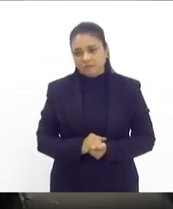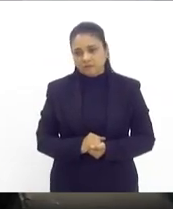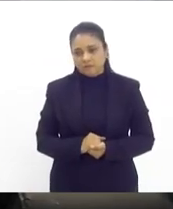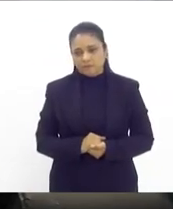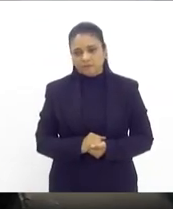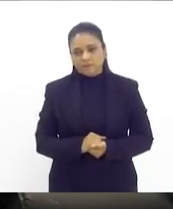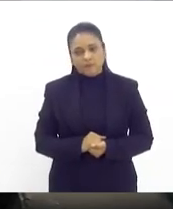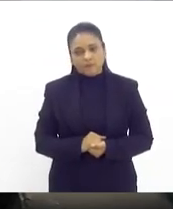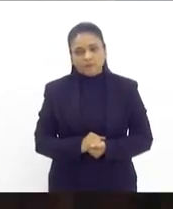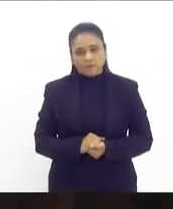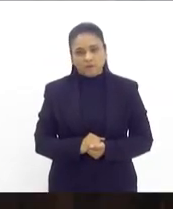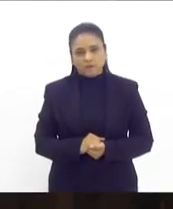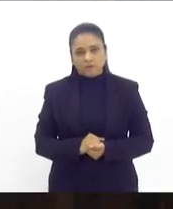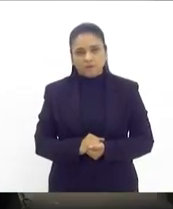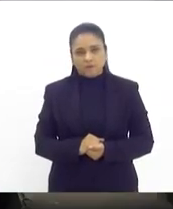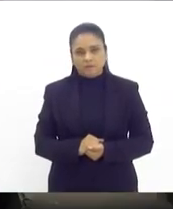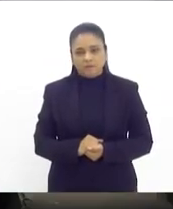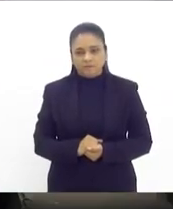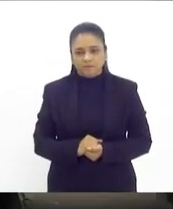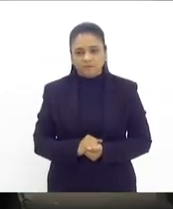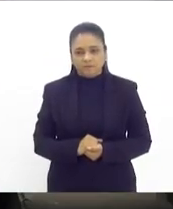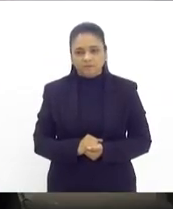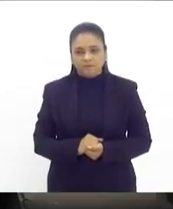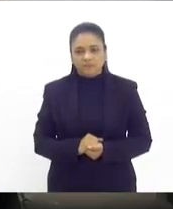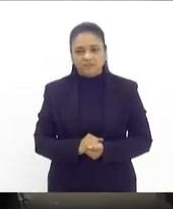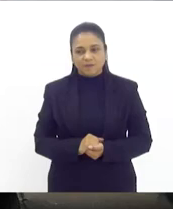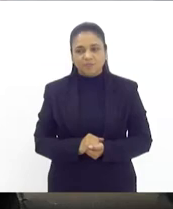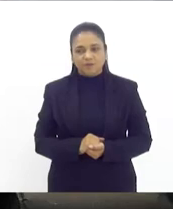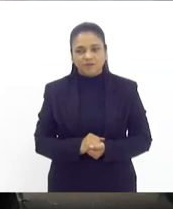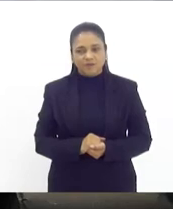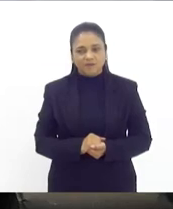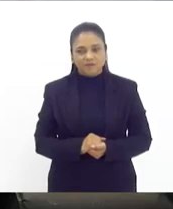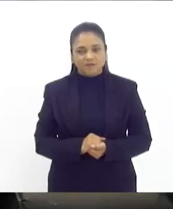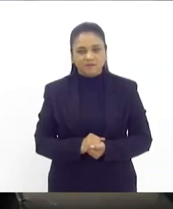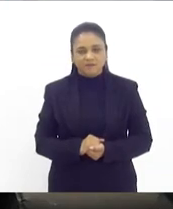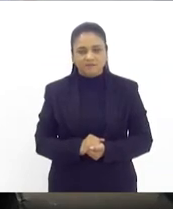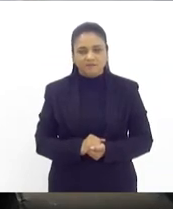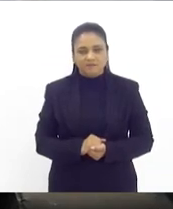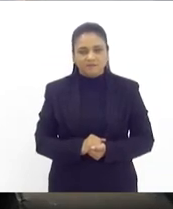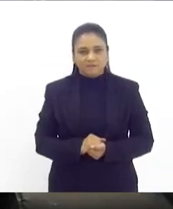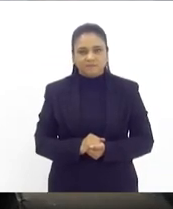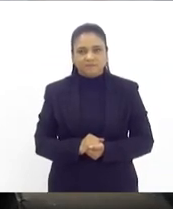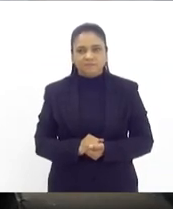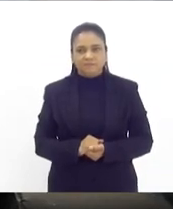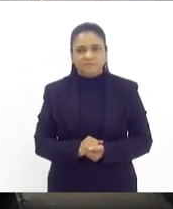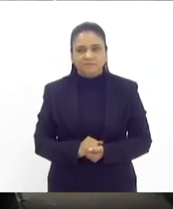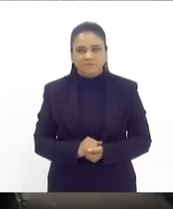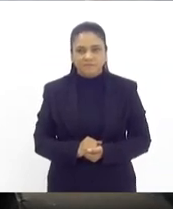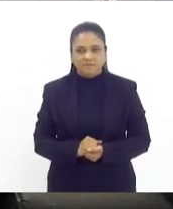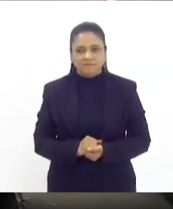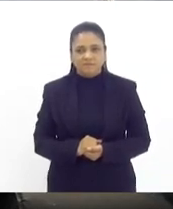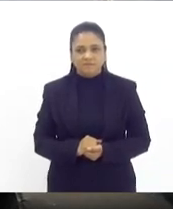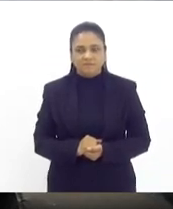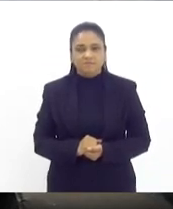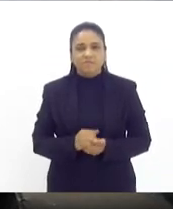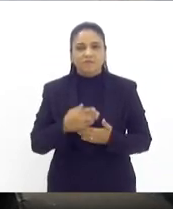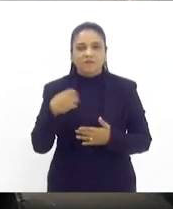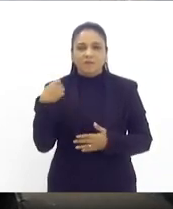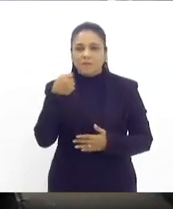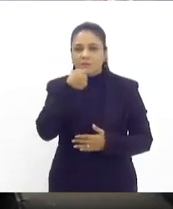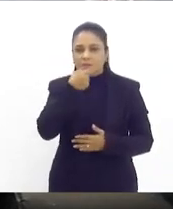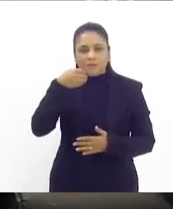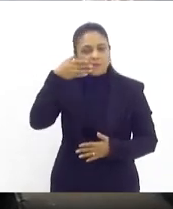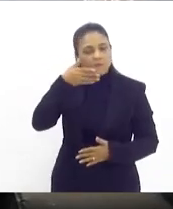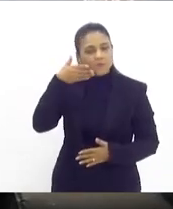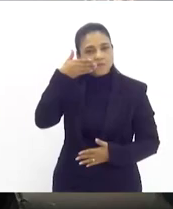Deputado Luiz Paulo, por favor. Eu ouvi atentamente o discurso do